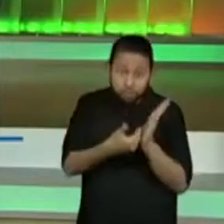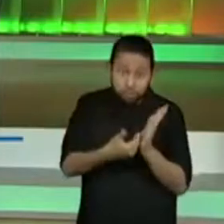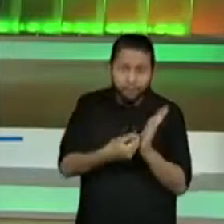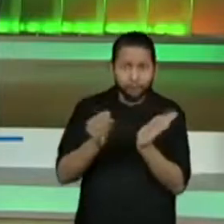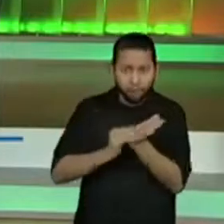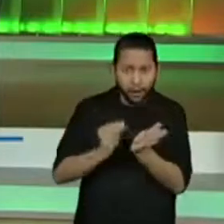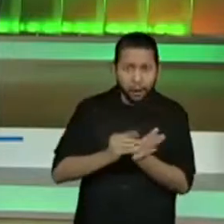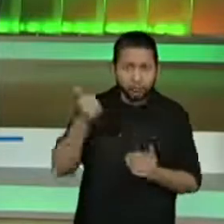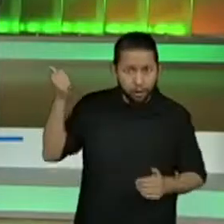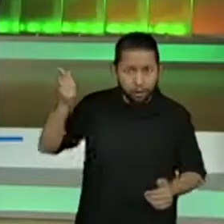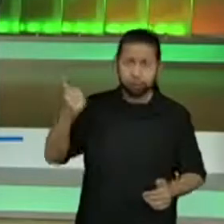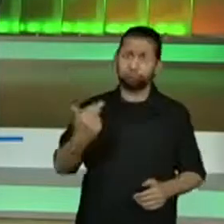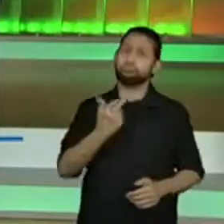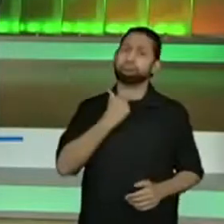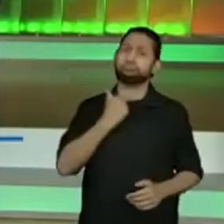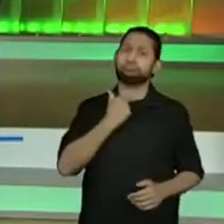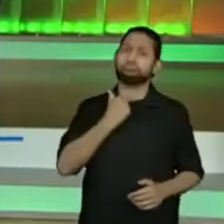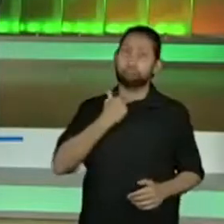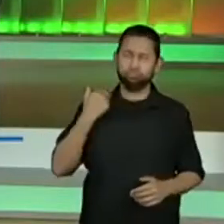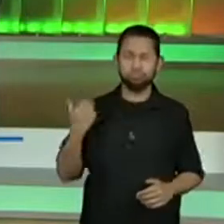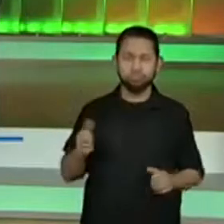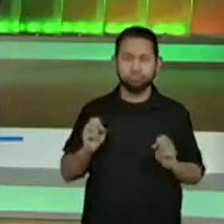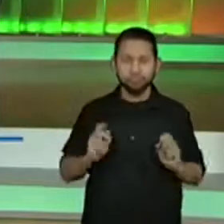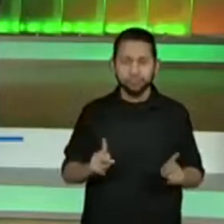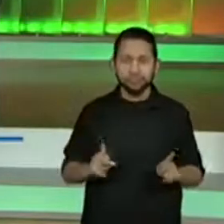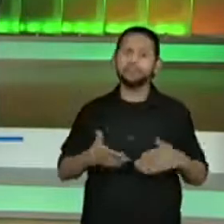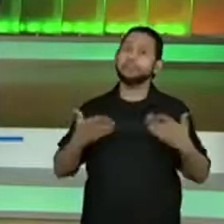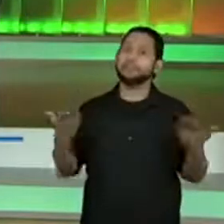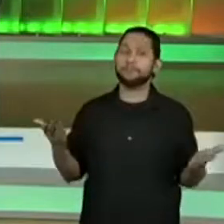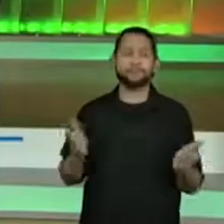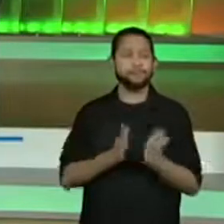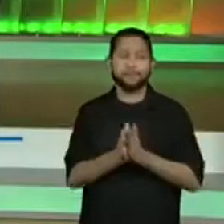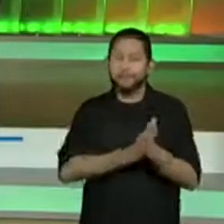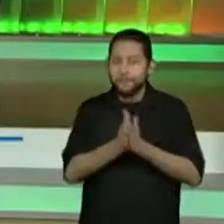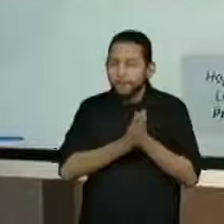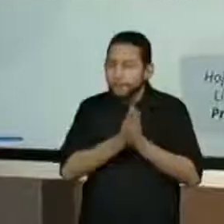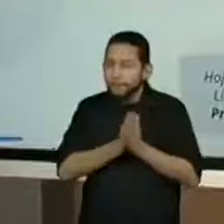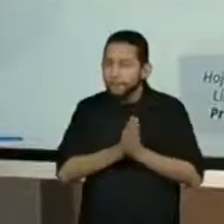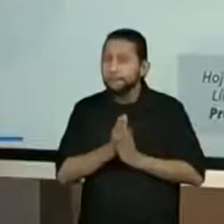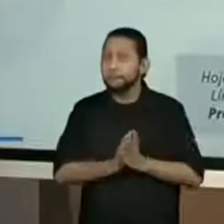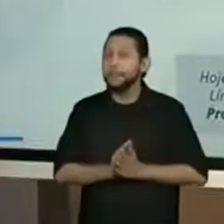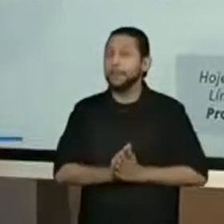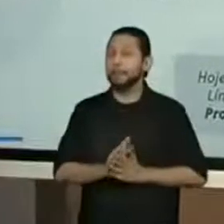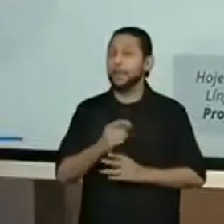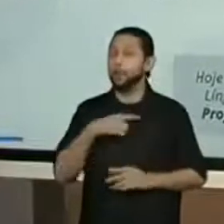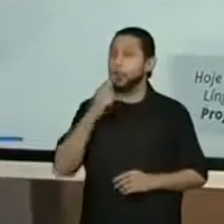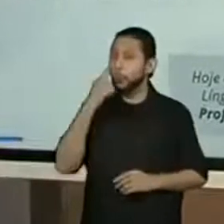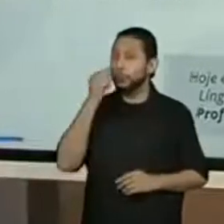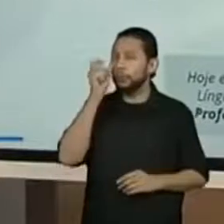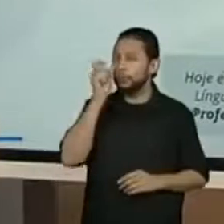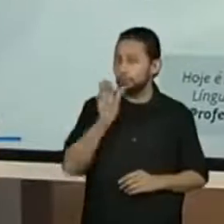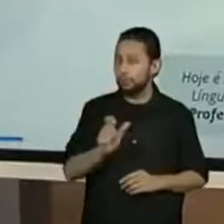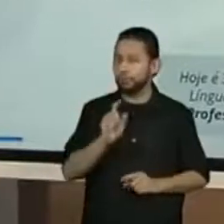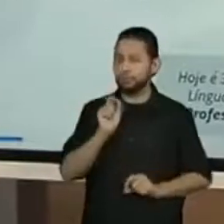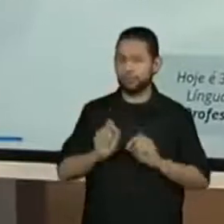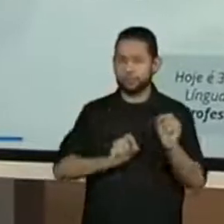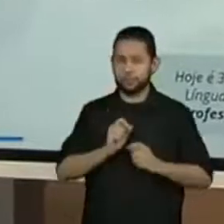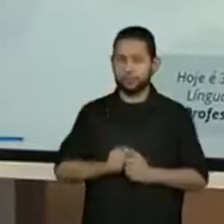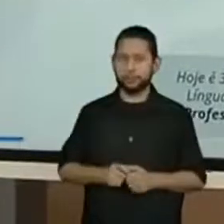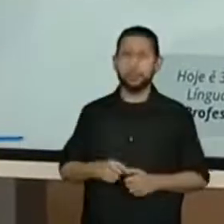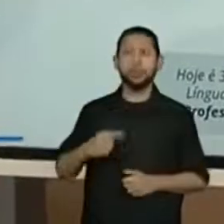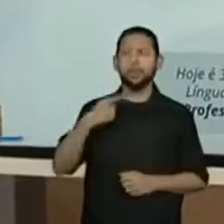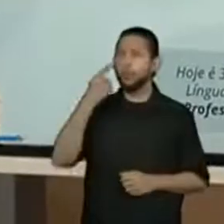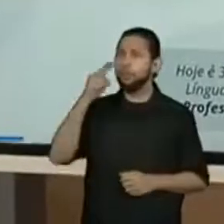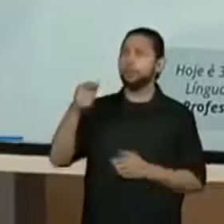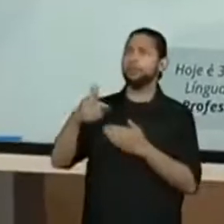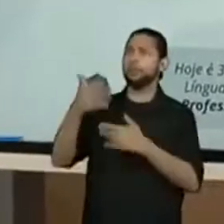da carta opinativa de um leitor. Agora, tem um ponto interessante. Eu disse que apareceram outras